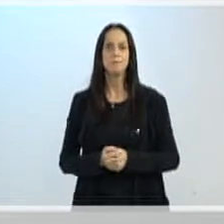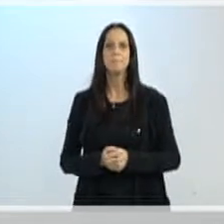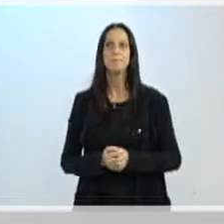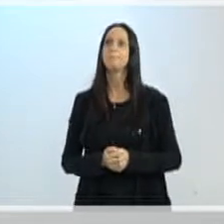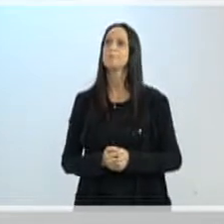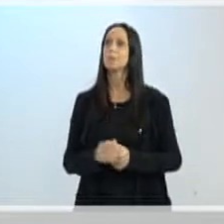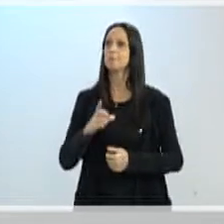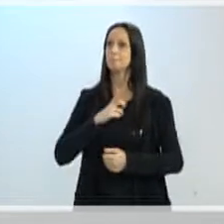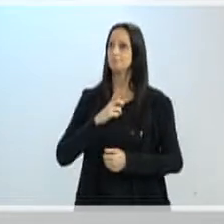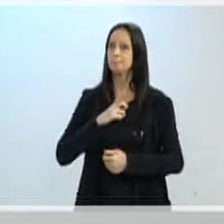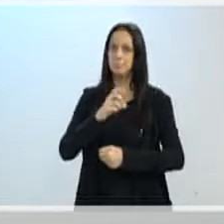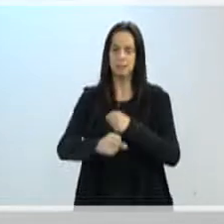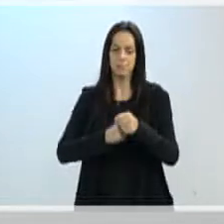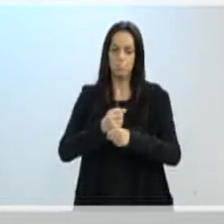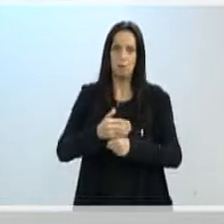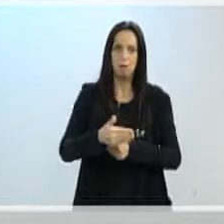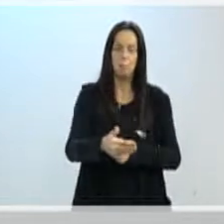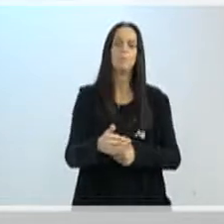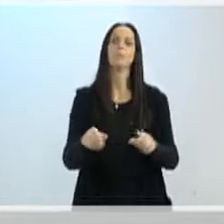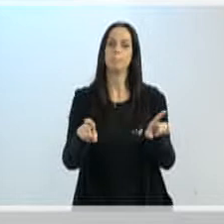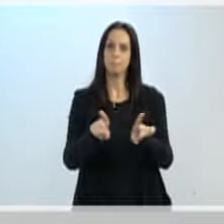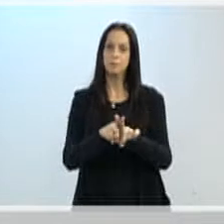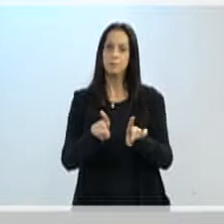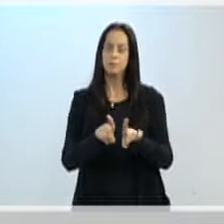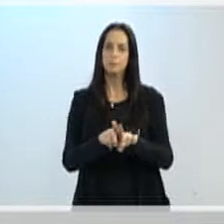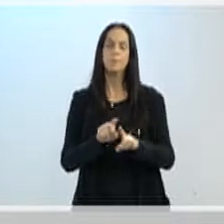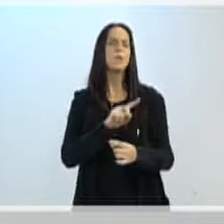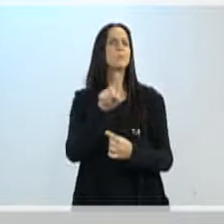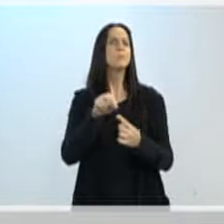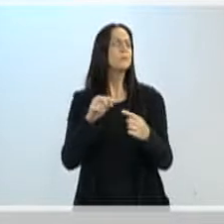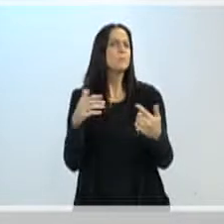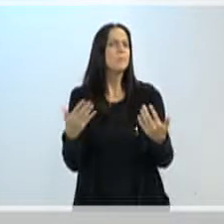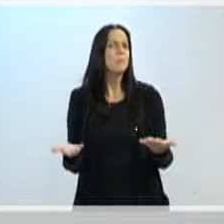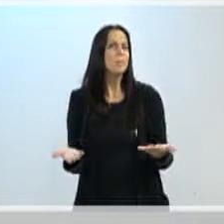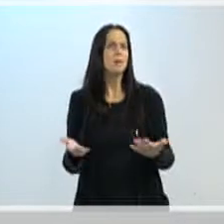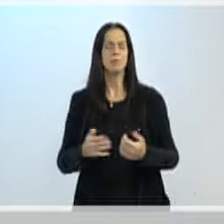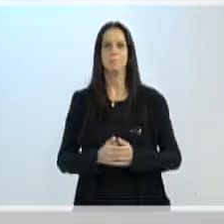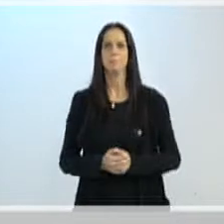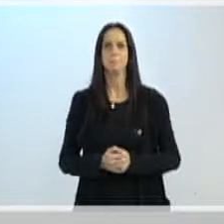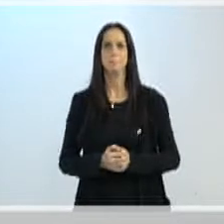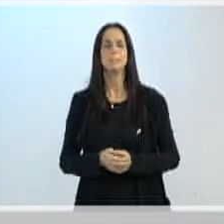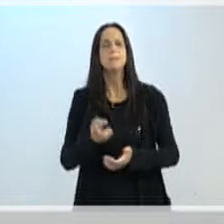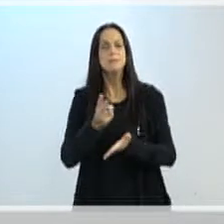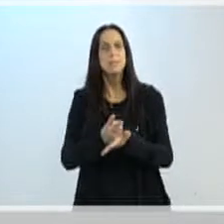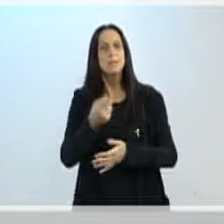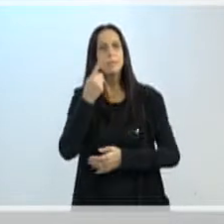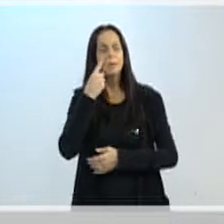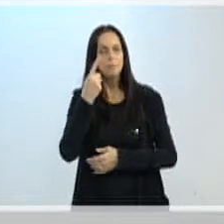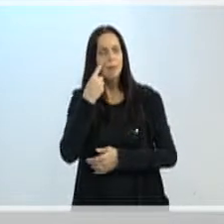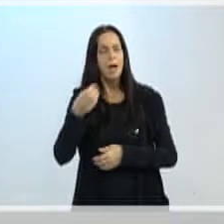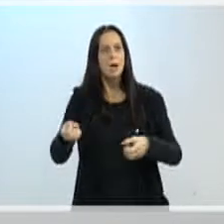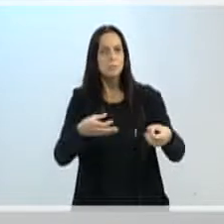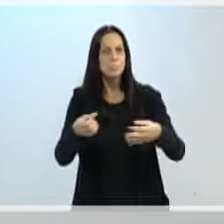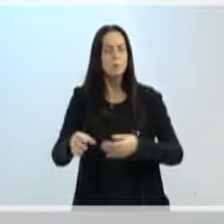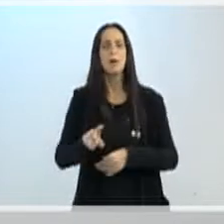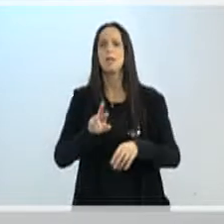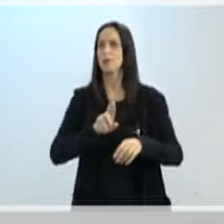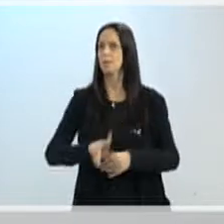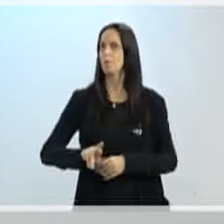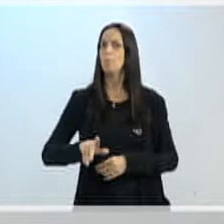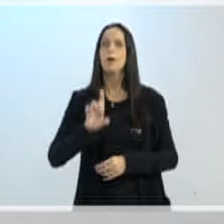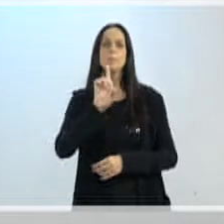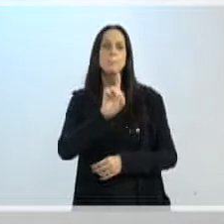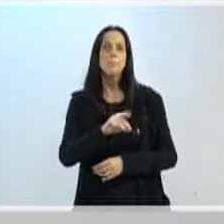2021. A finalidade, qual é a finalidade dessa revisão periódica? Ela não fica tão somente em cima das